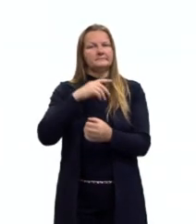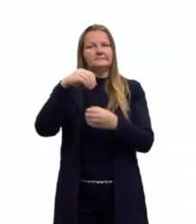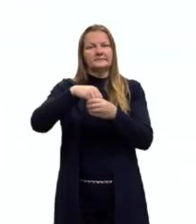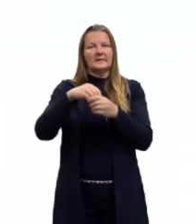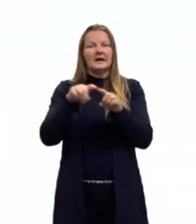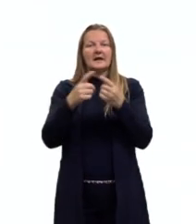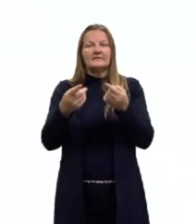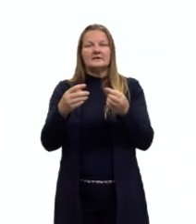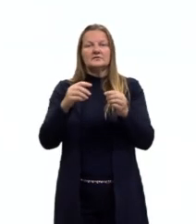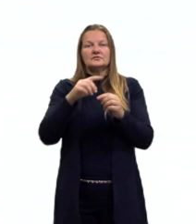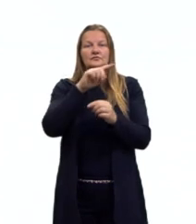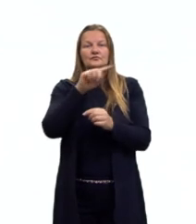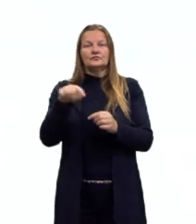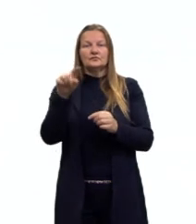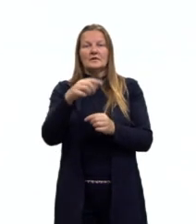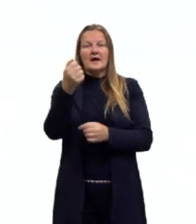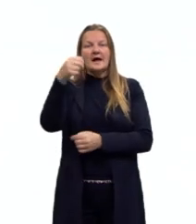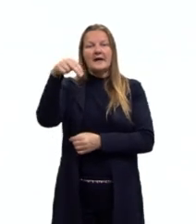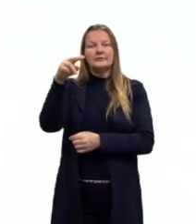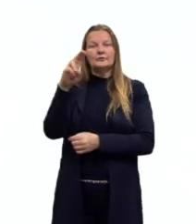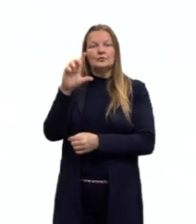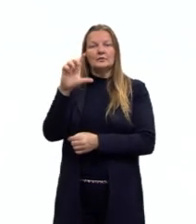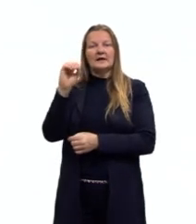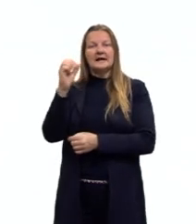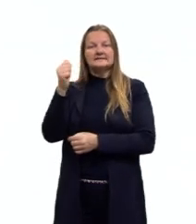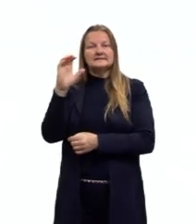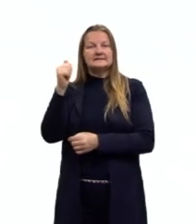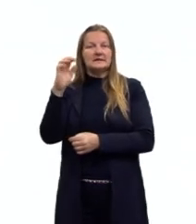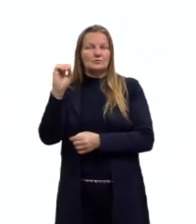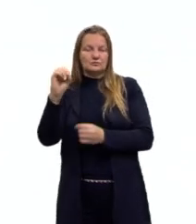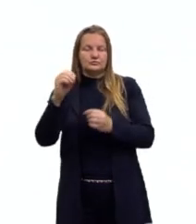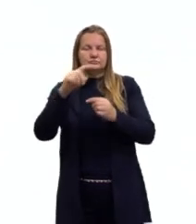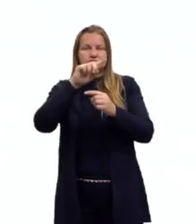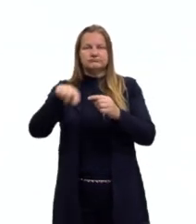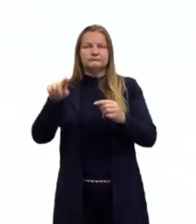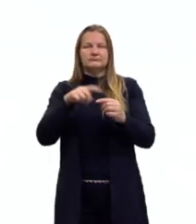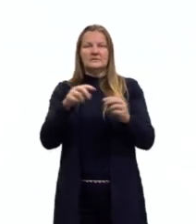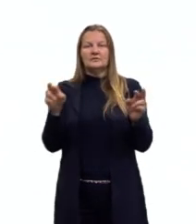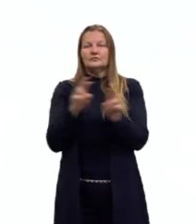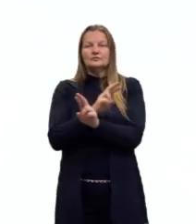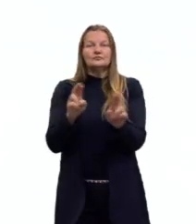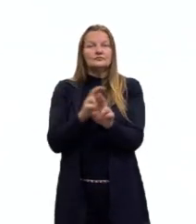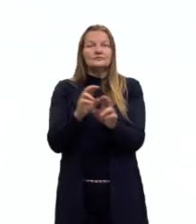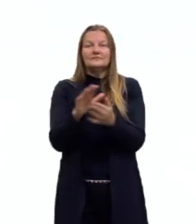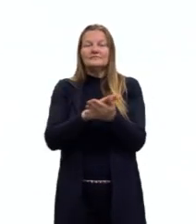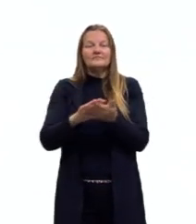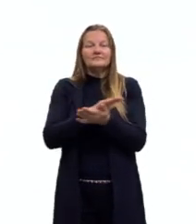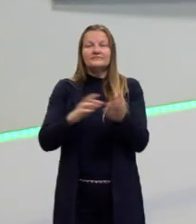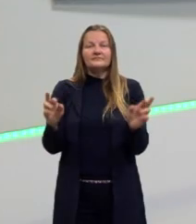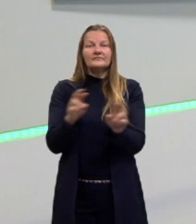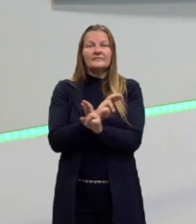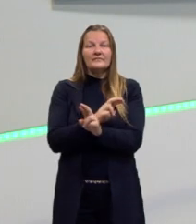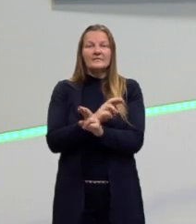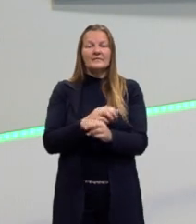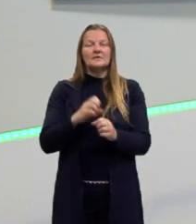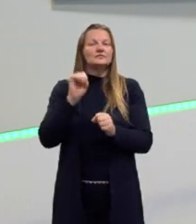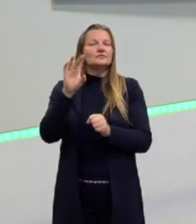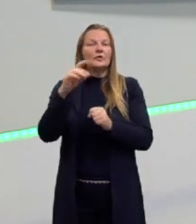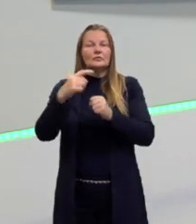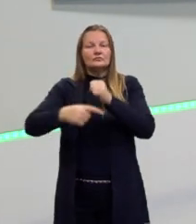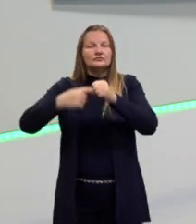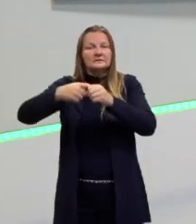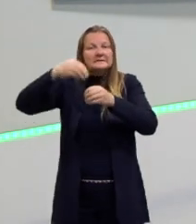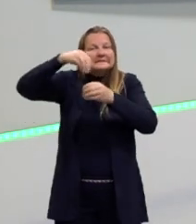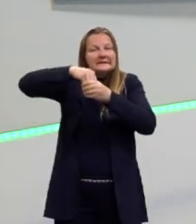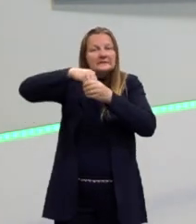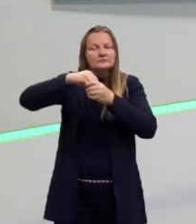é que muitos corpos vão, então, se anular, né? Não vai acontecer de interagir com corpos externos, né? Além do átomo, tá?